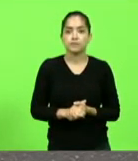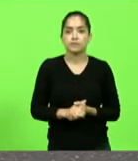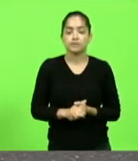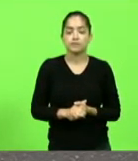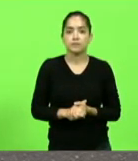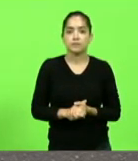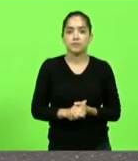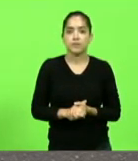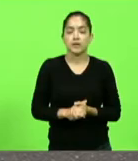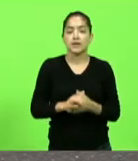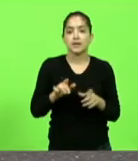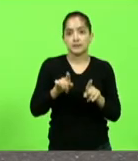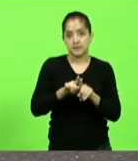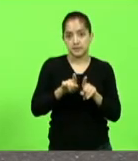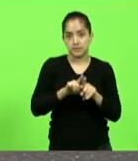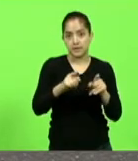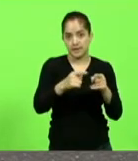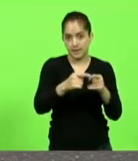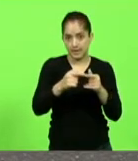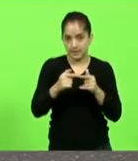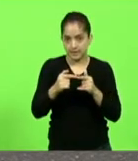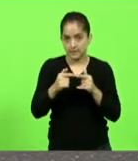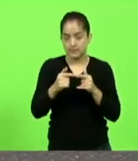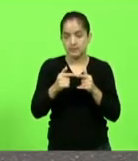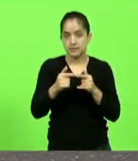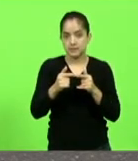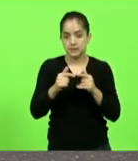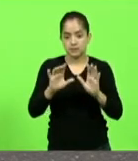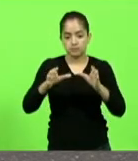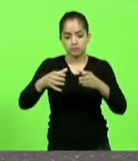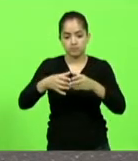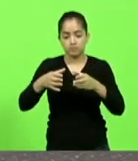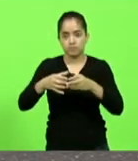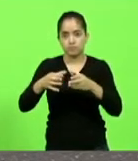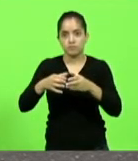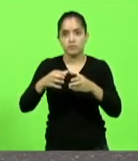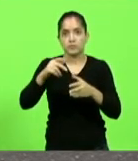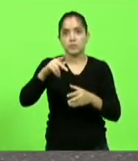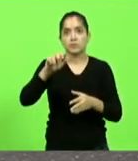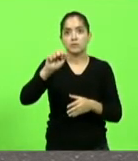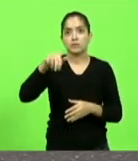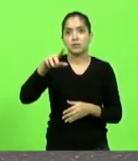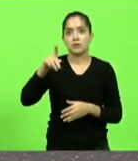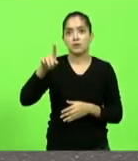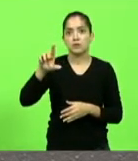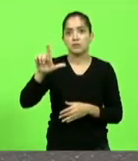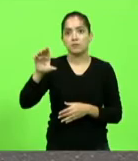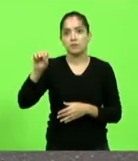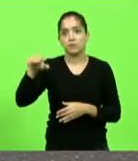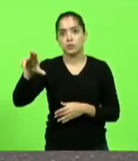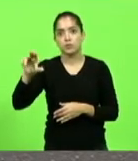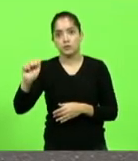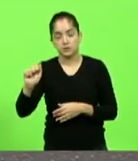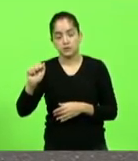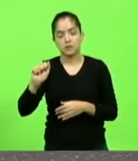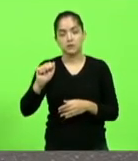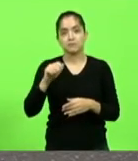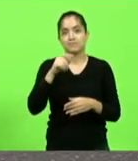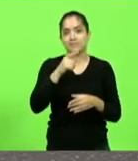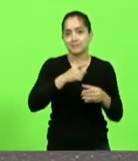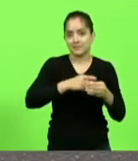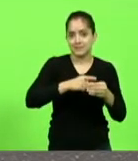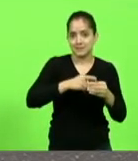também a licença de instalação do grupo Pamplona em presidente Getúlio